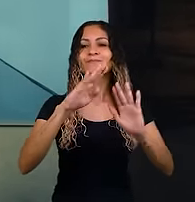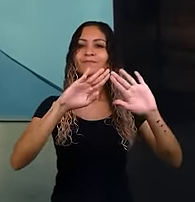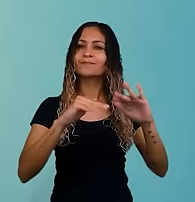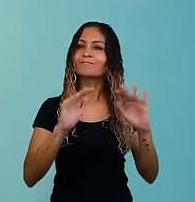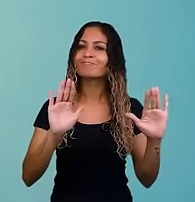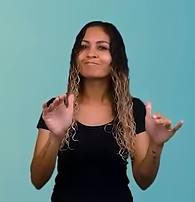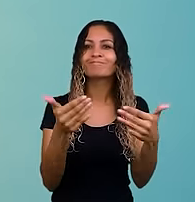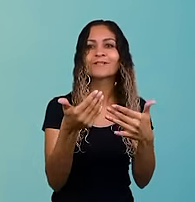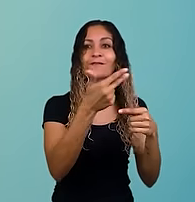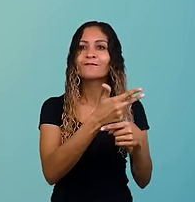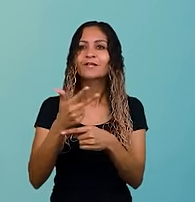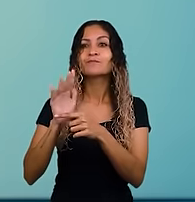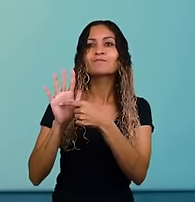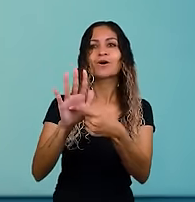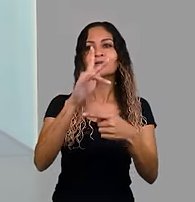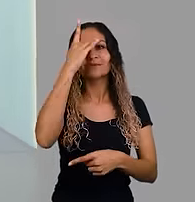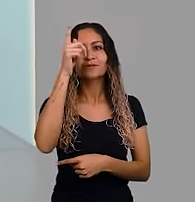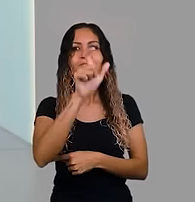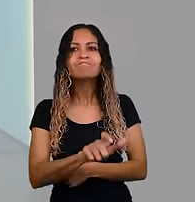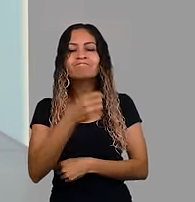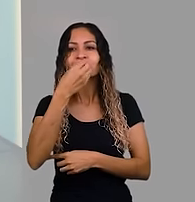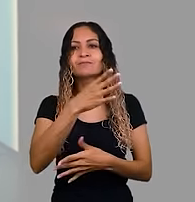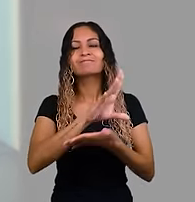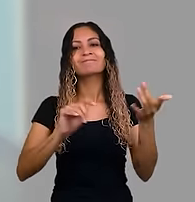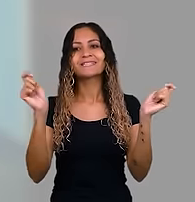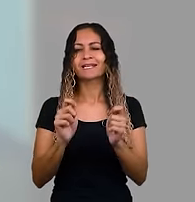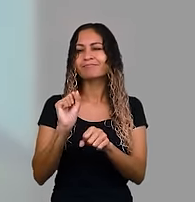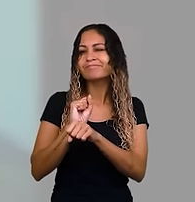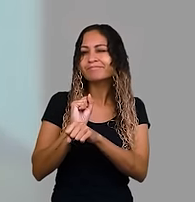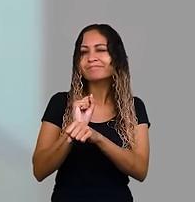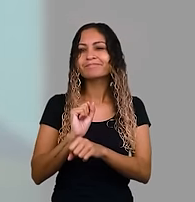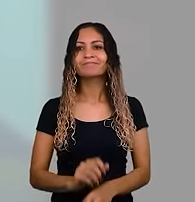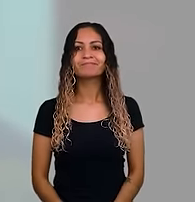Acolhedora. Uma série feita a partir de bons exemplos. Aguarde! Legenda Adriana